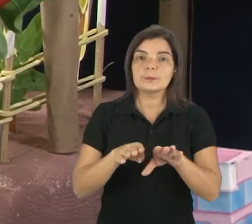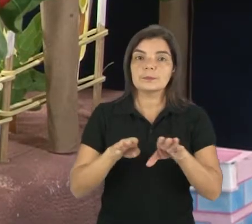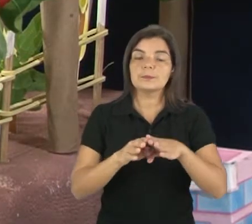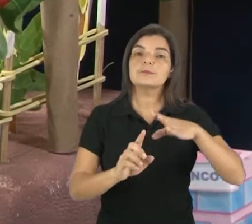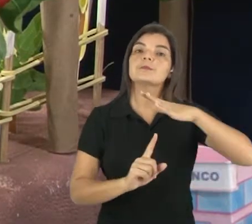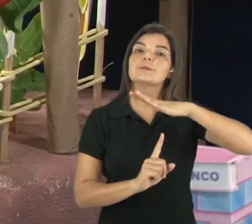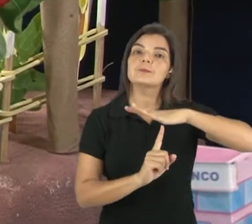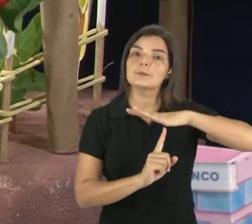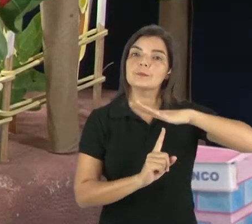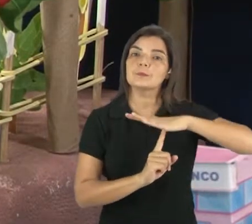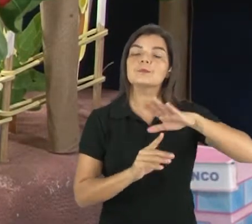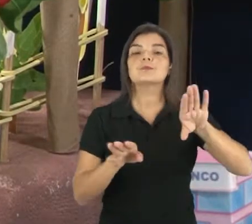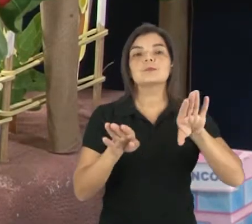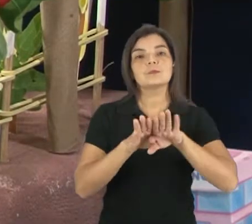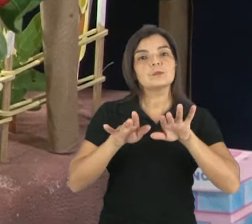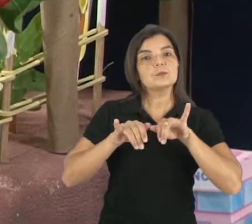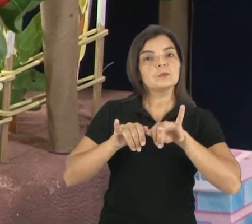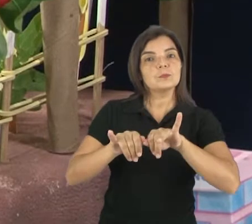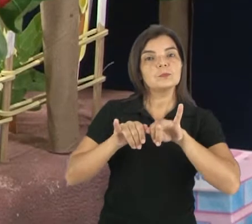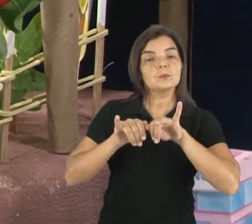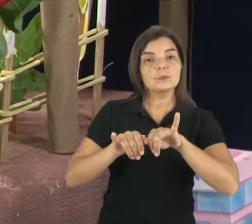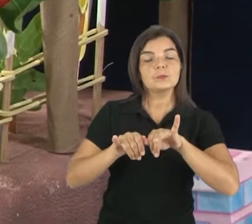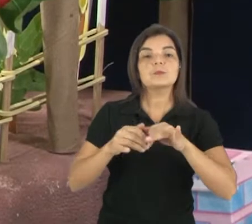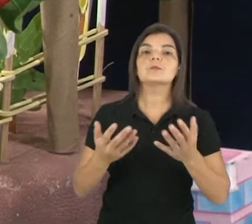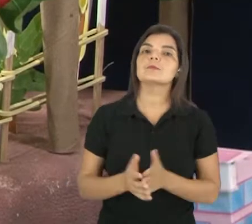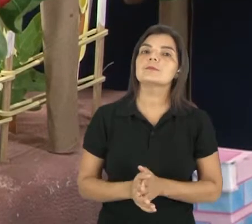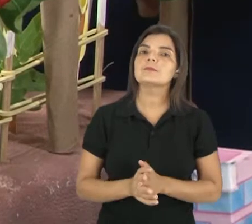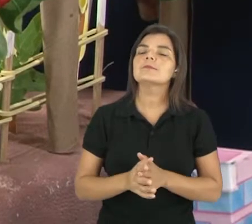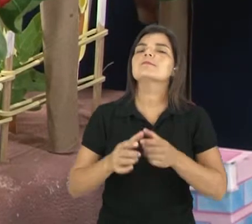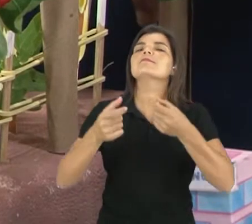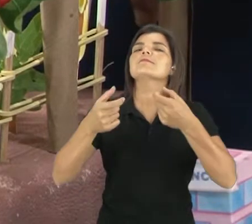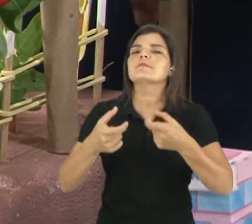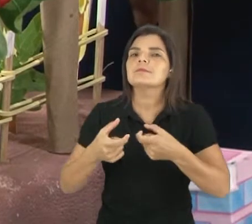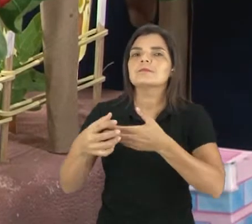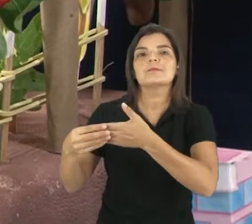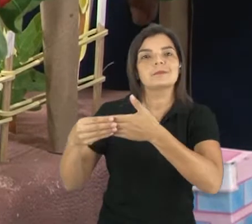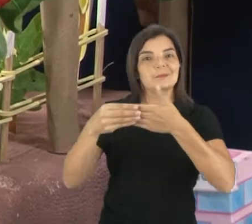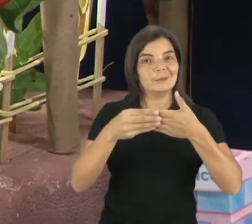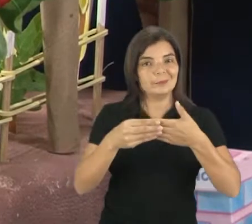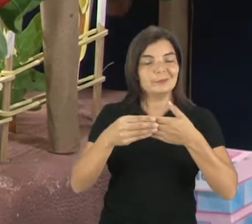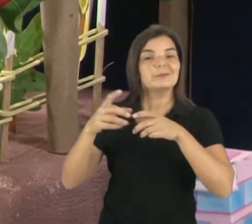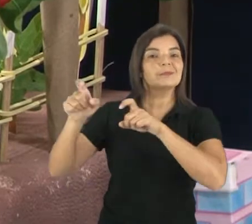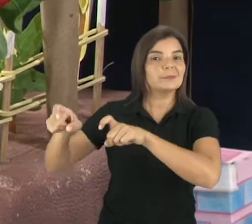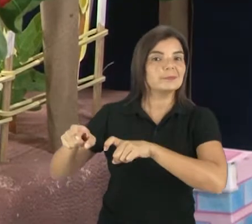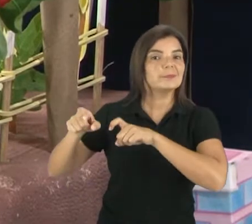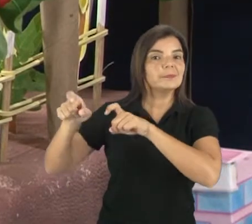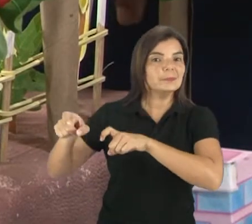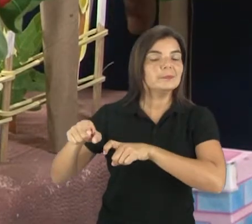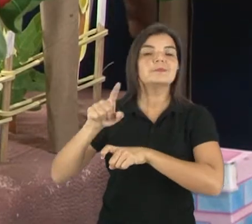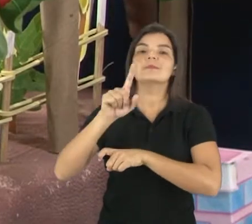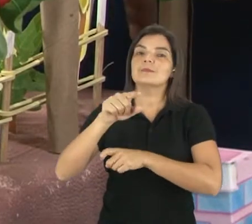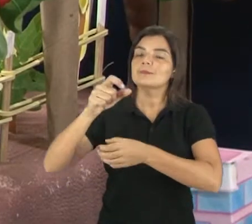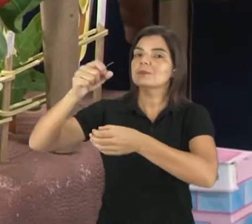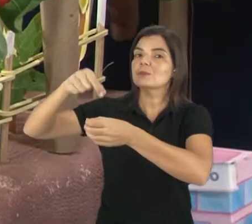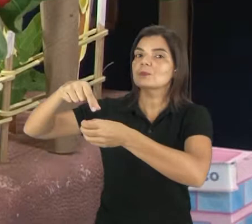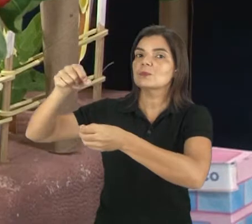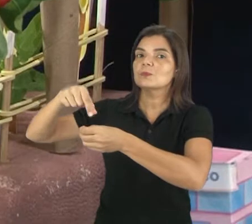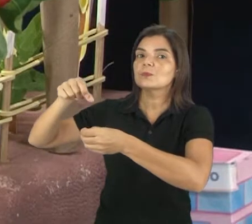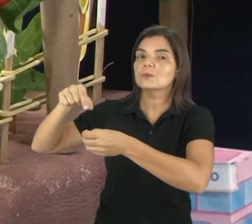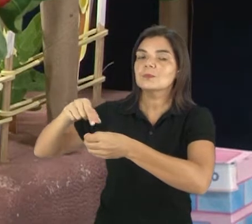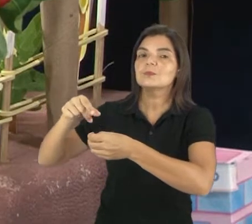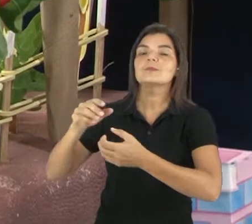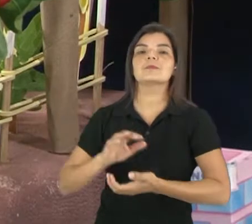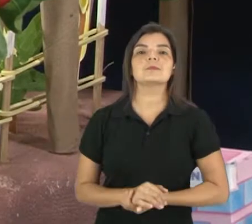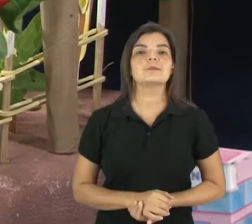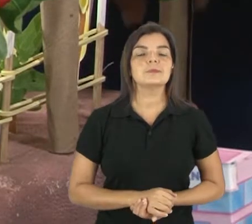feirinhas, nos mercados, elas vêm, né, do campo, é lá que são cultivados,